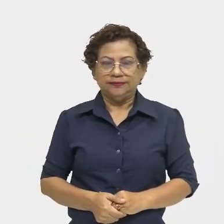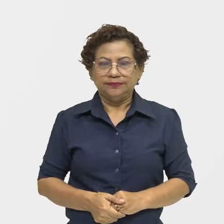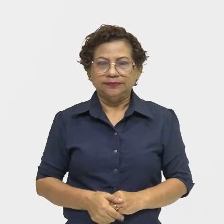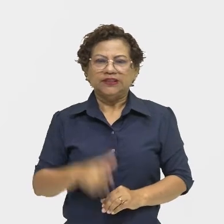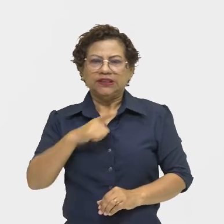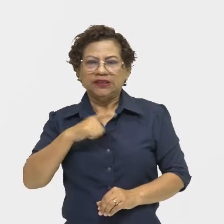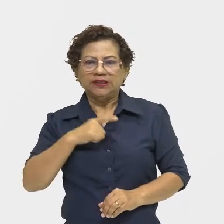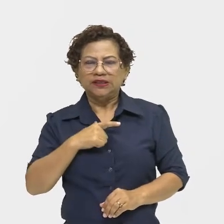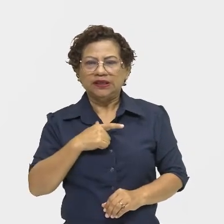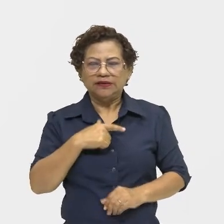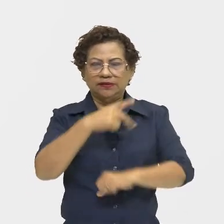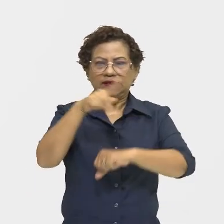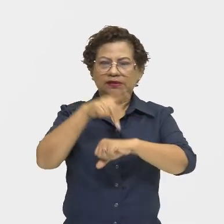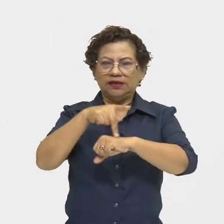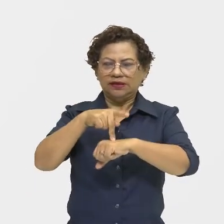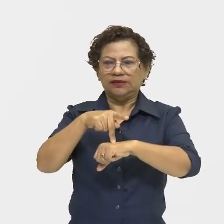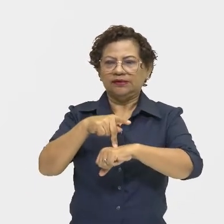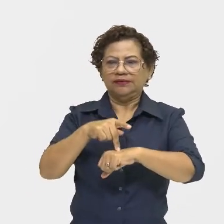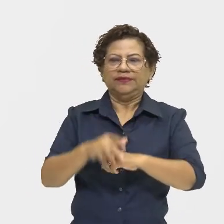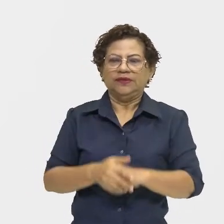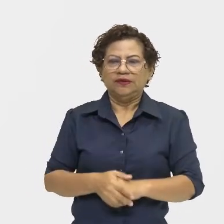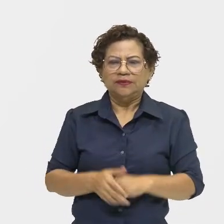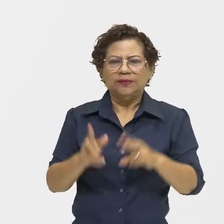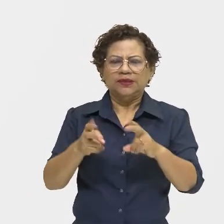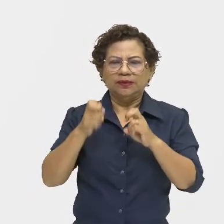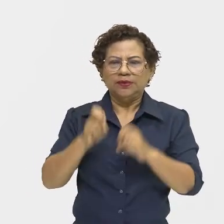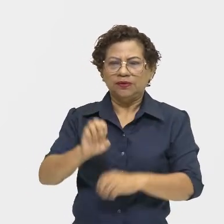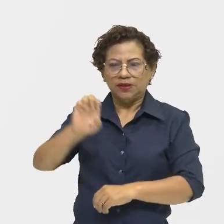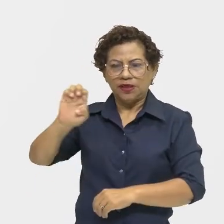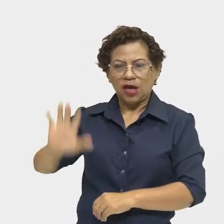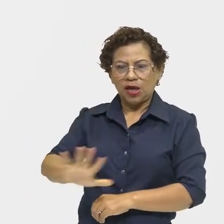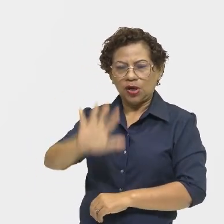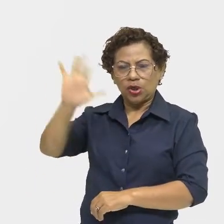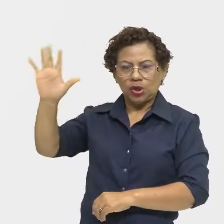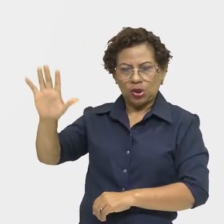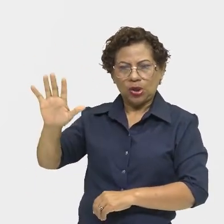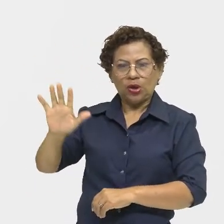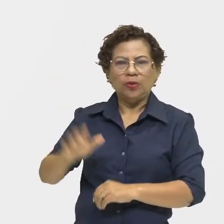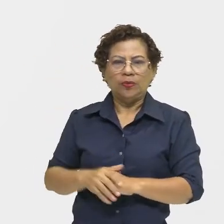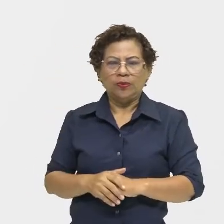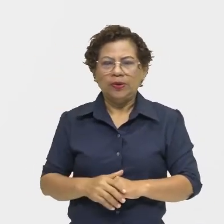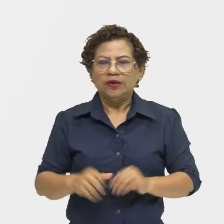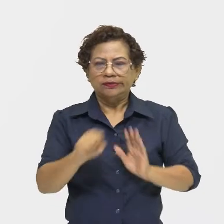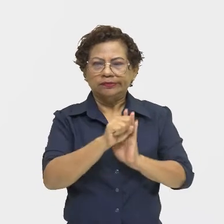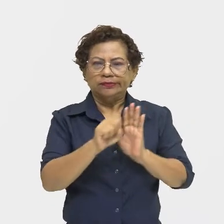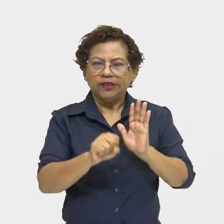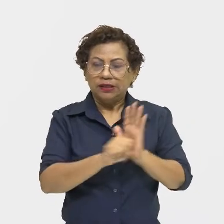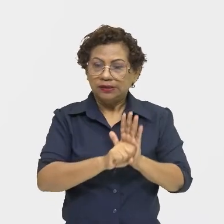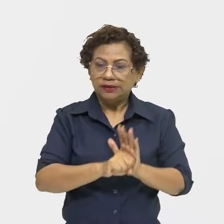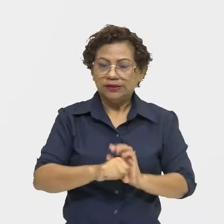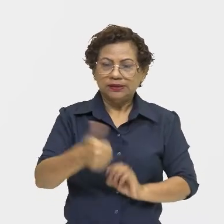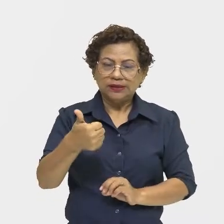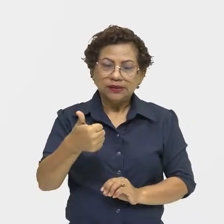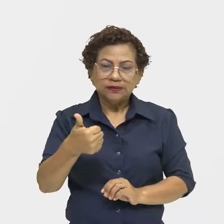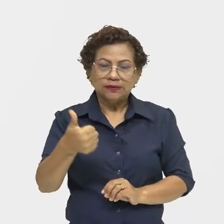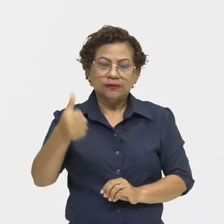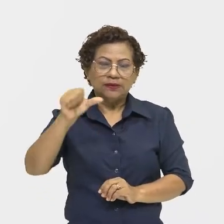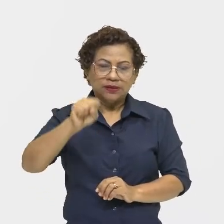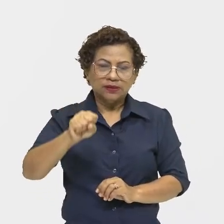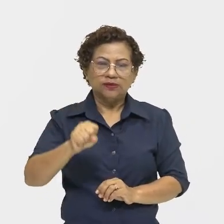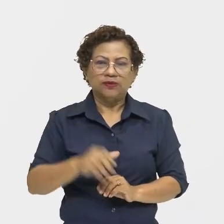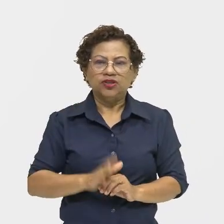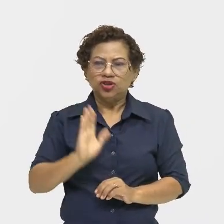país. Se vocês perceberem, na Europa, ela finalizou no século XVIII. No Brasil, vai ser o início do barroco.